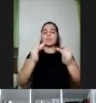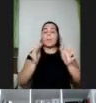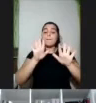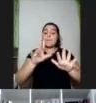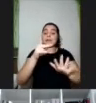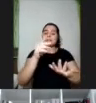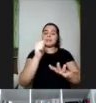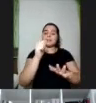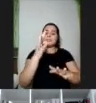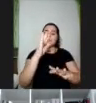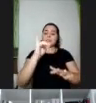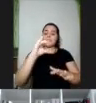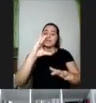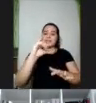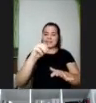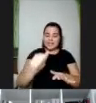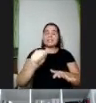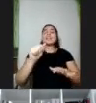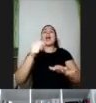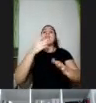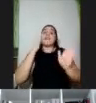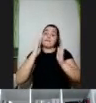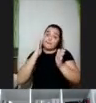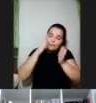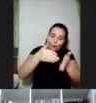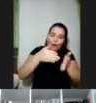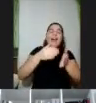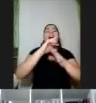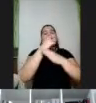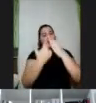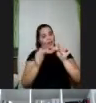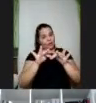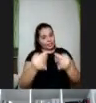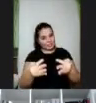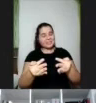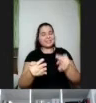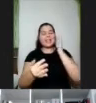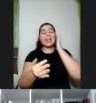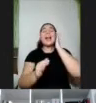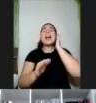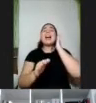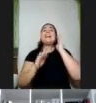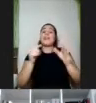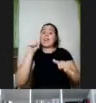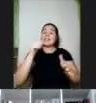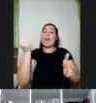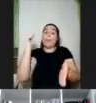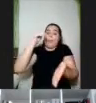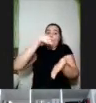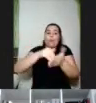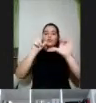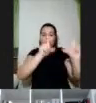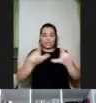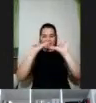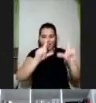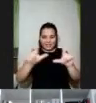vai fazer o próximo encontro, que vai ser focado em Linguagem Simples. Então, na verdade, tem só o último slide sobre Linguagem Simples, só abrindo aí, que no